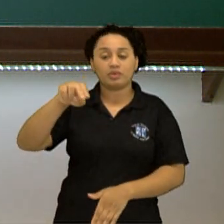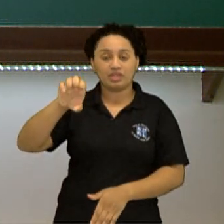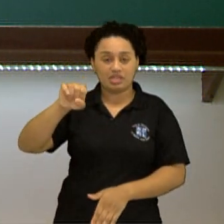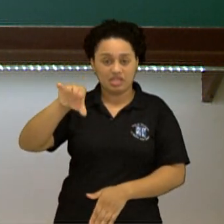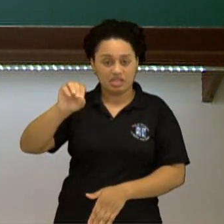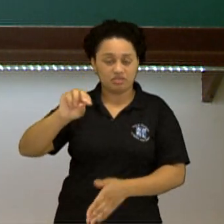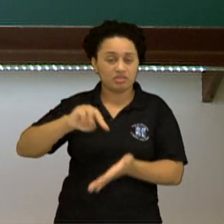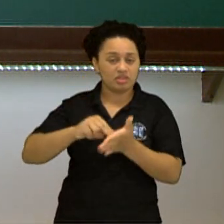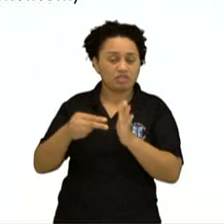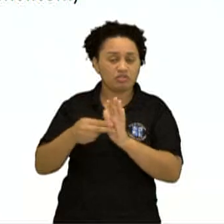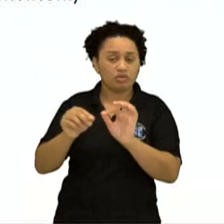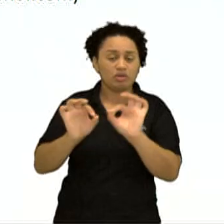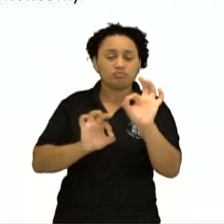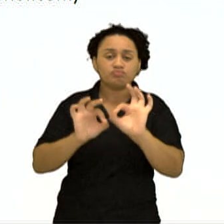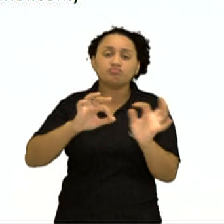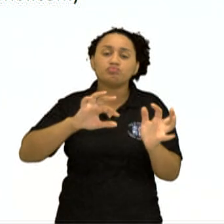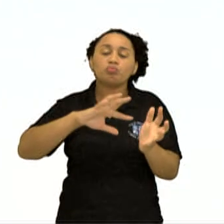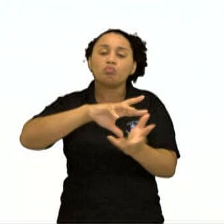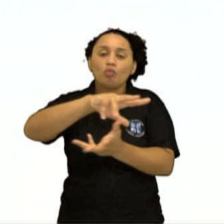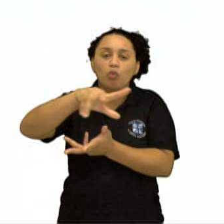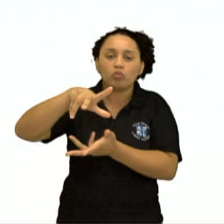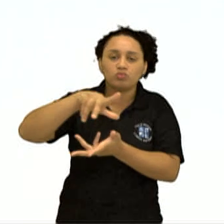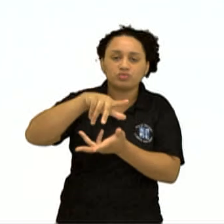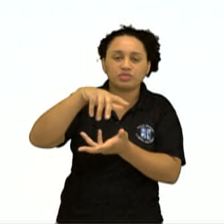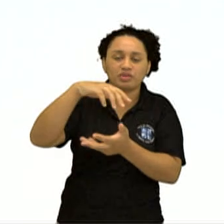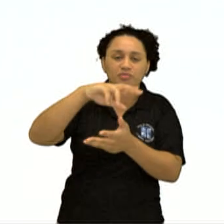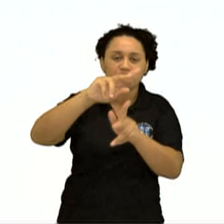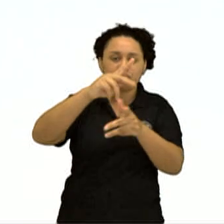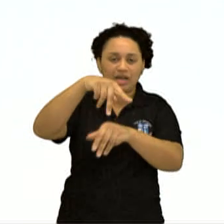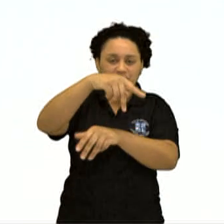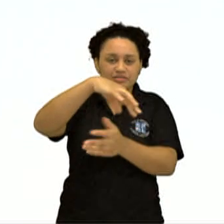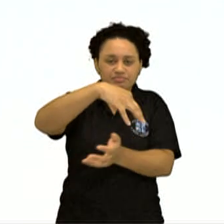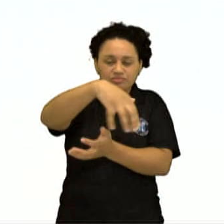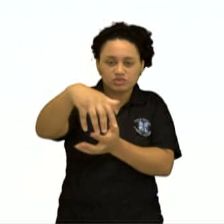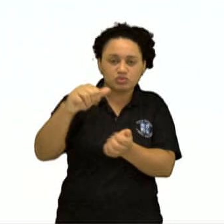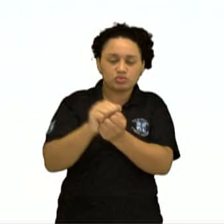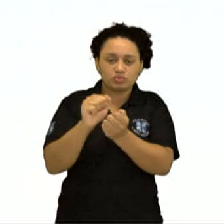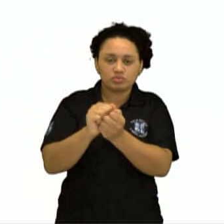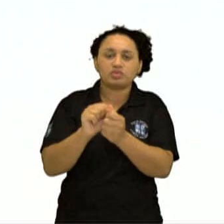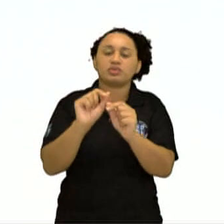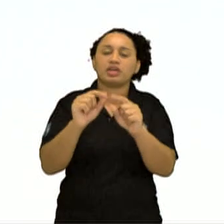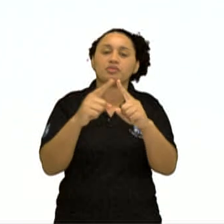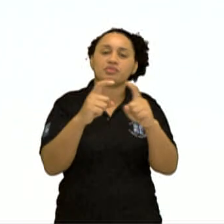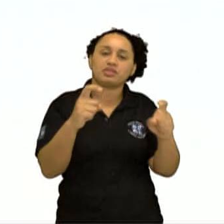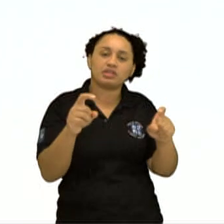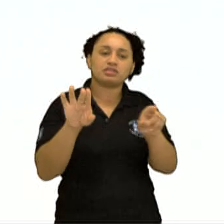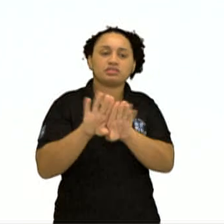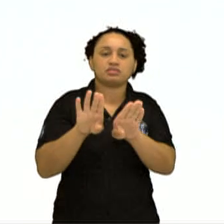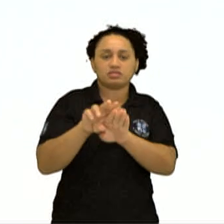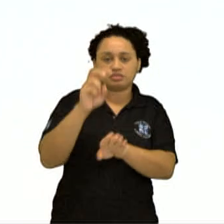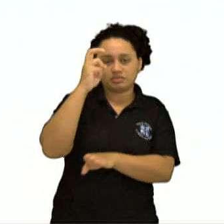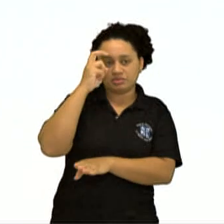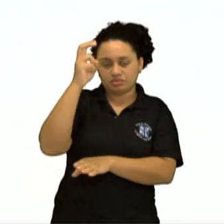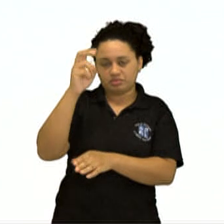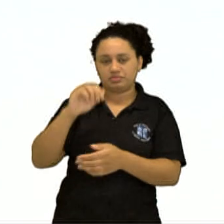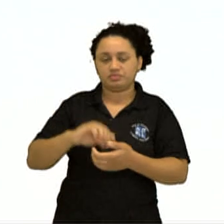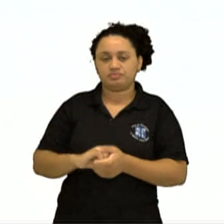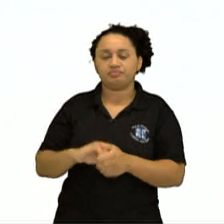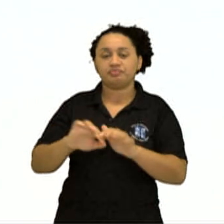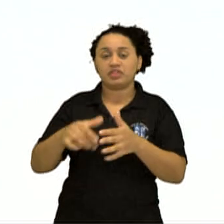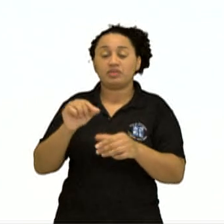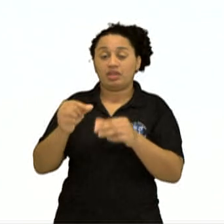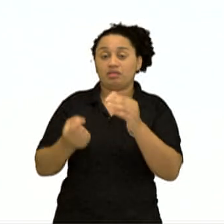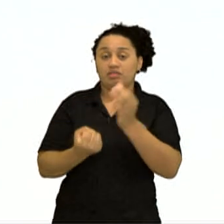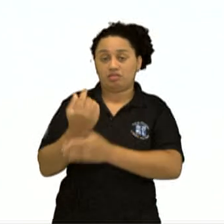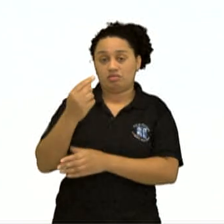Nações Unidas para Educação, Ciência e Cultura. Nossos compositores, então,